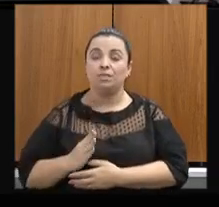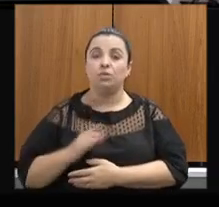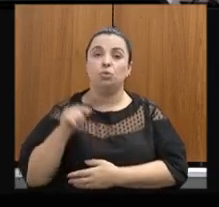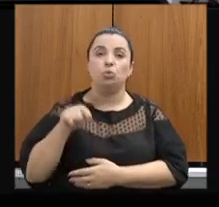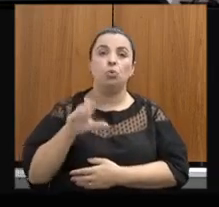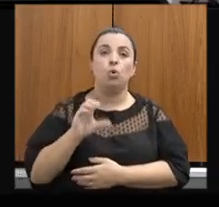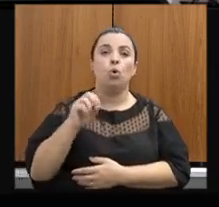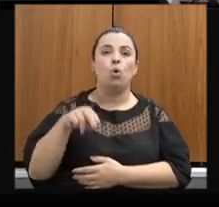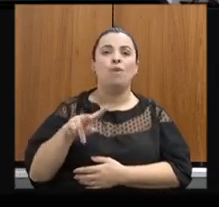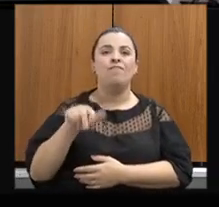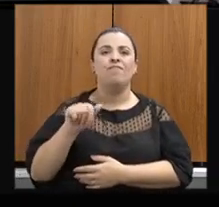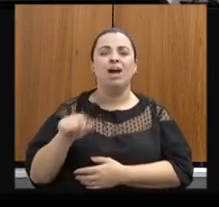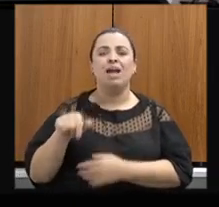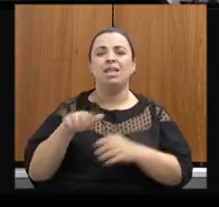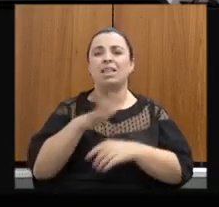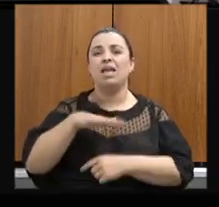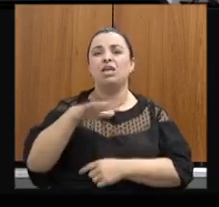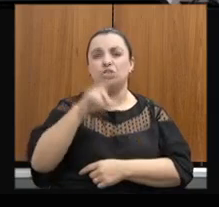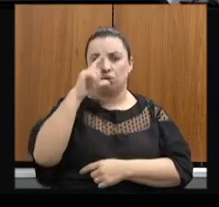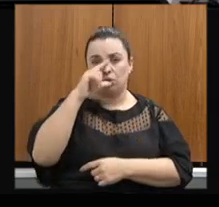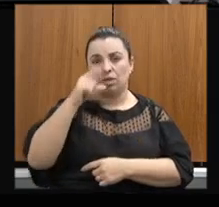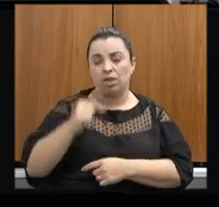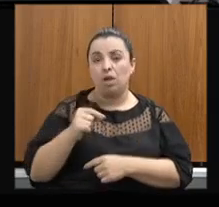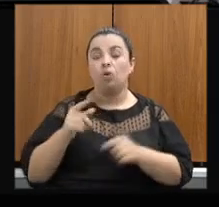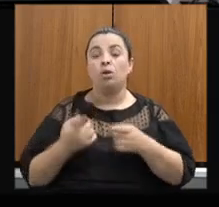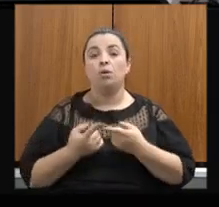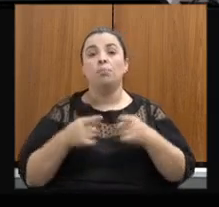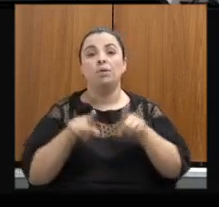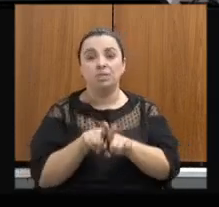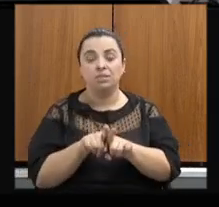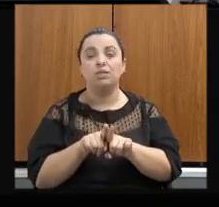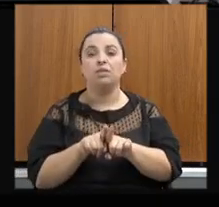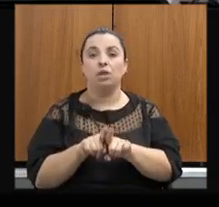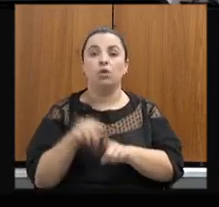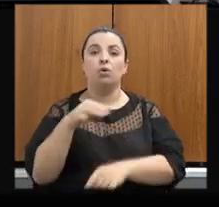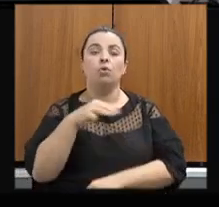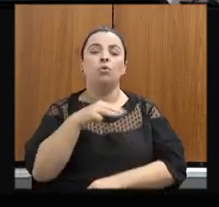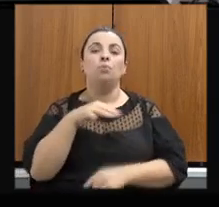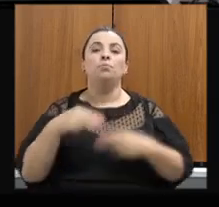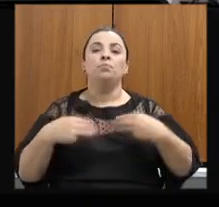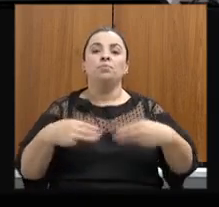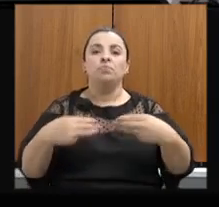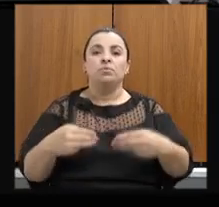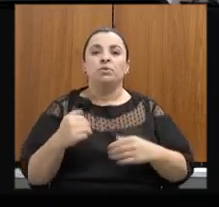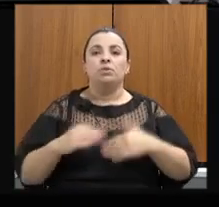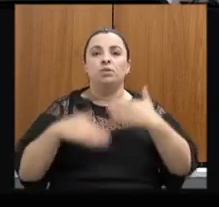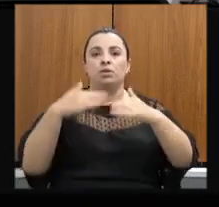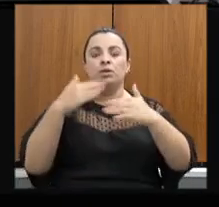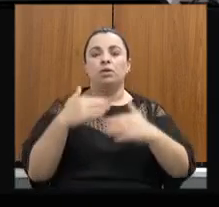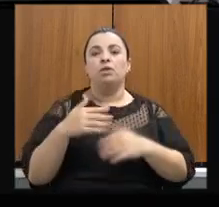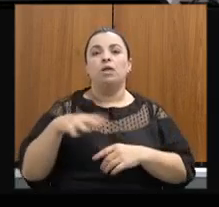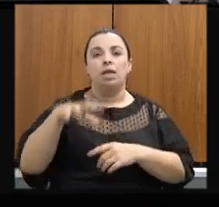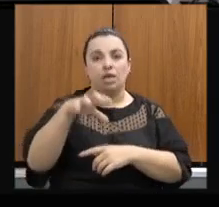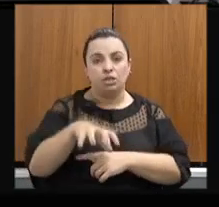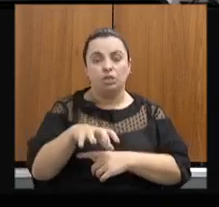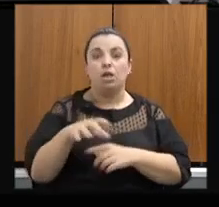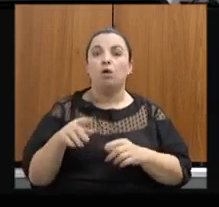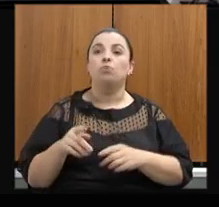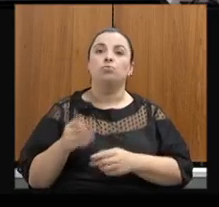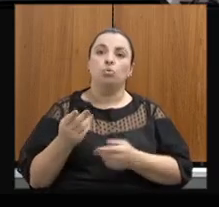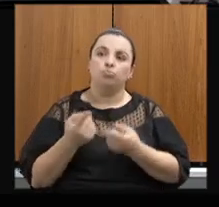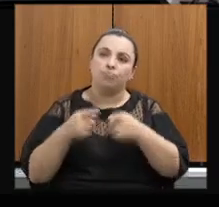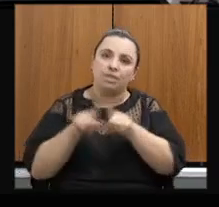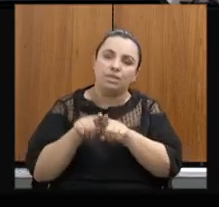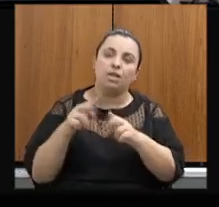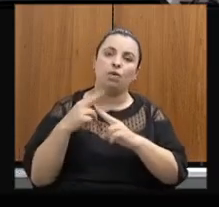na região do Triângulo Mineiro, em parceria também com o Ministério de Desenvolvimento Regional e Caixa Econômica através de recursos